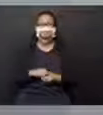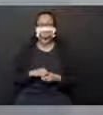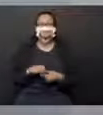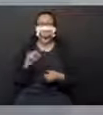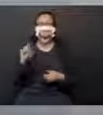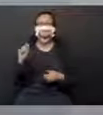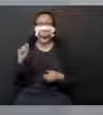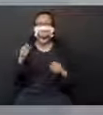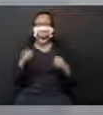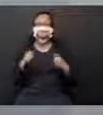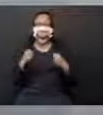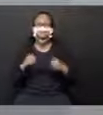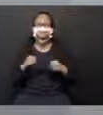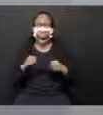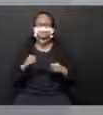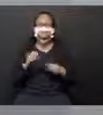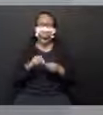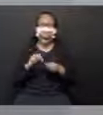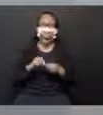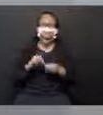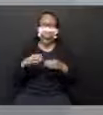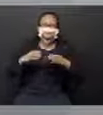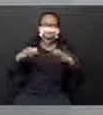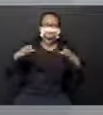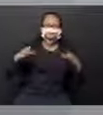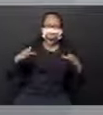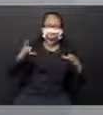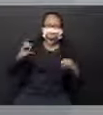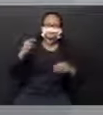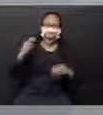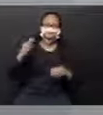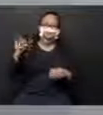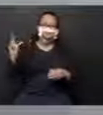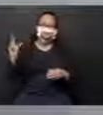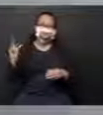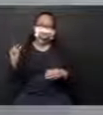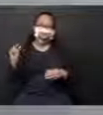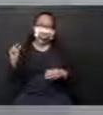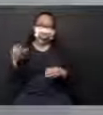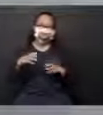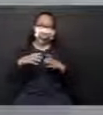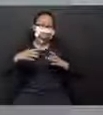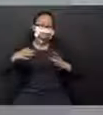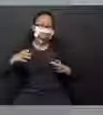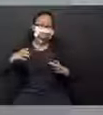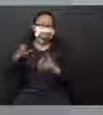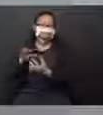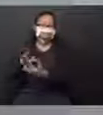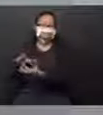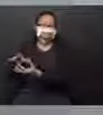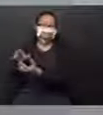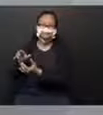preciso para fazer? Aumentar ou diminuir o tamanho da sombra de um objeto?